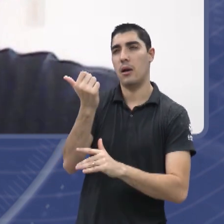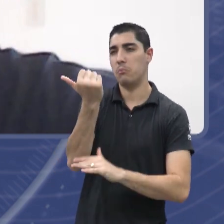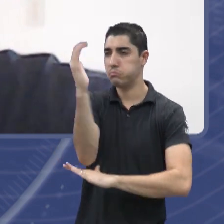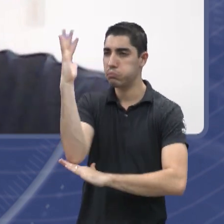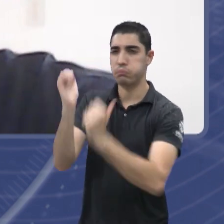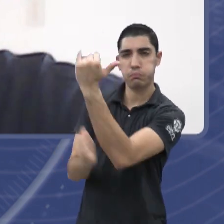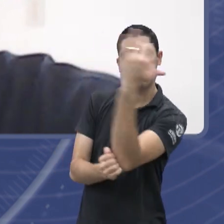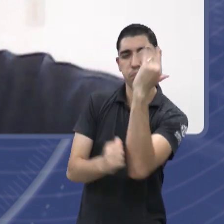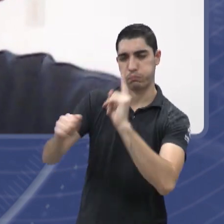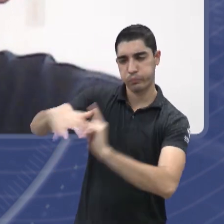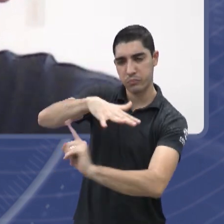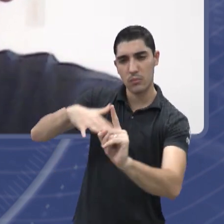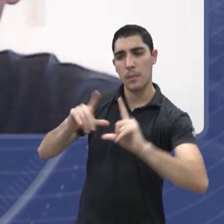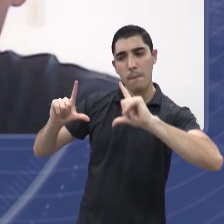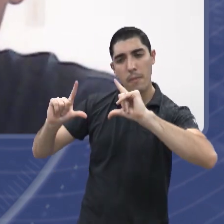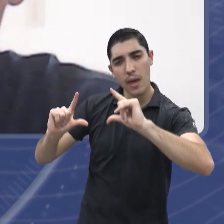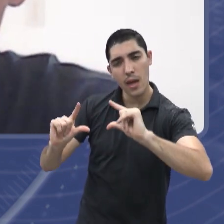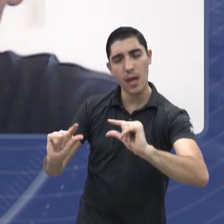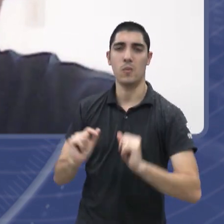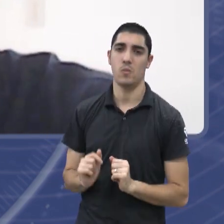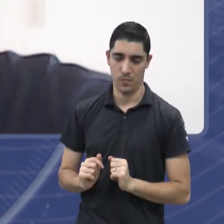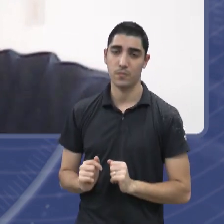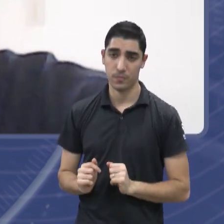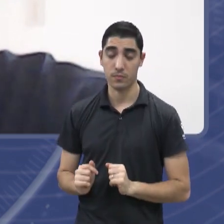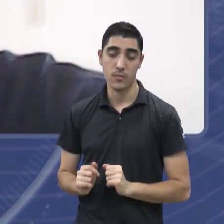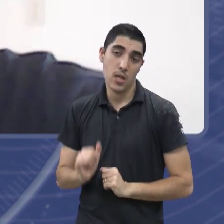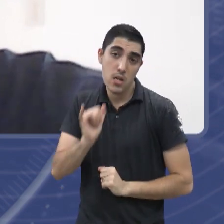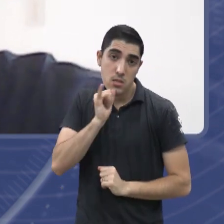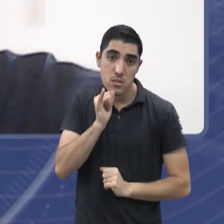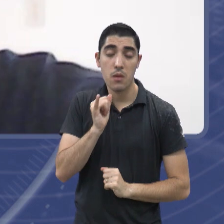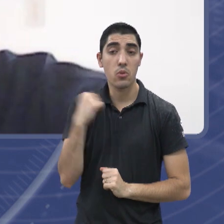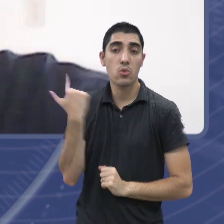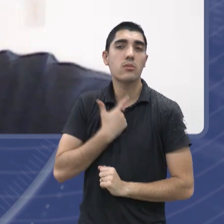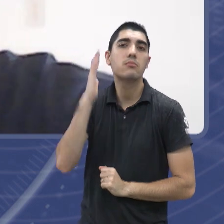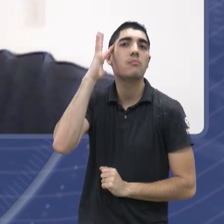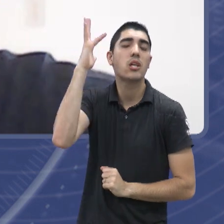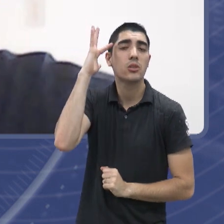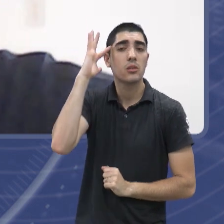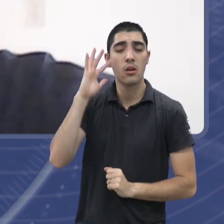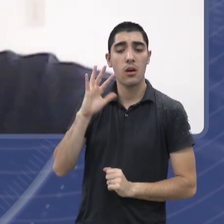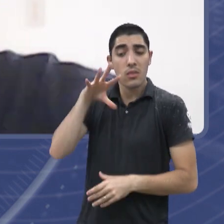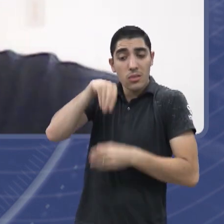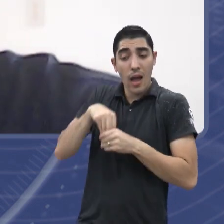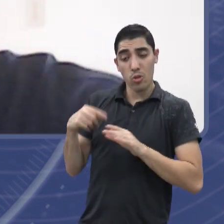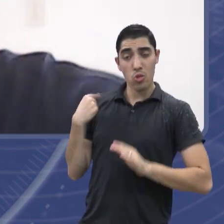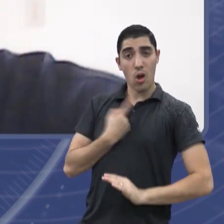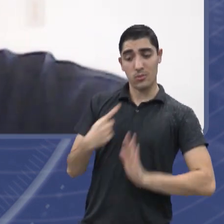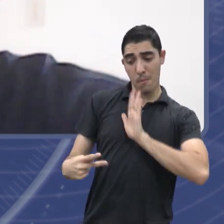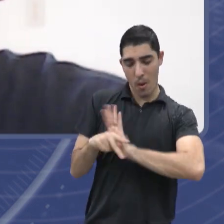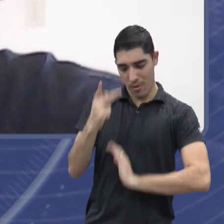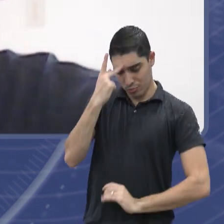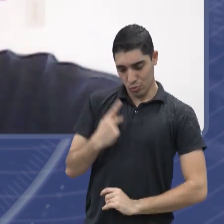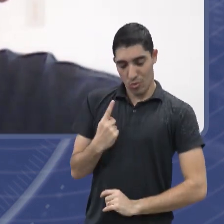pensando ali a pequena escala, né, pensando ali no nosso consumo individual, da economia de energia, no